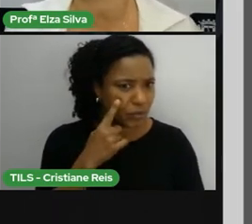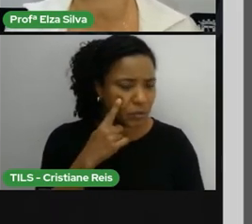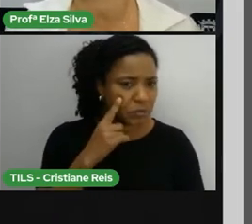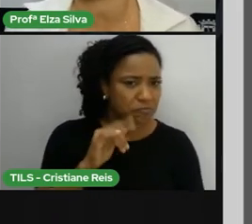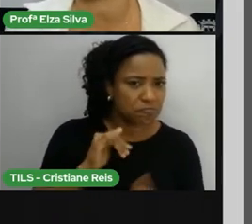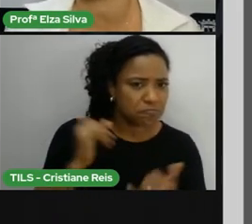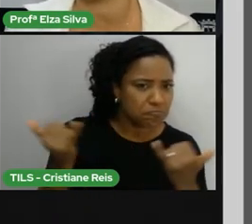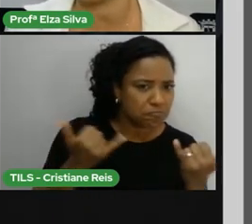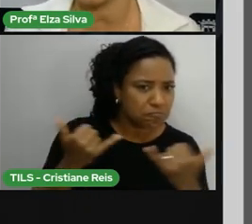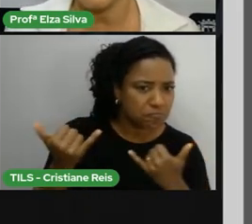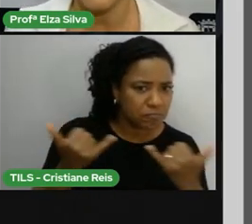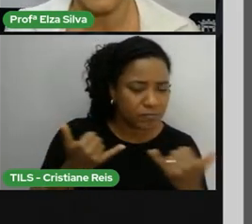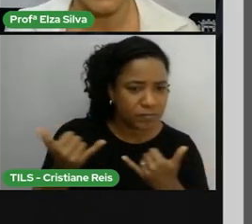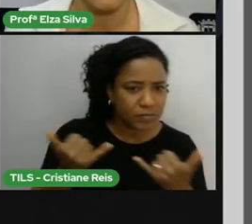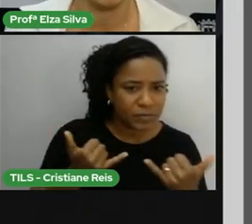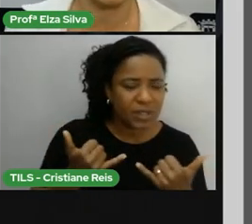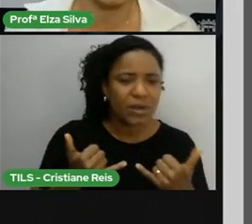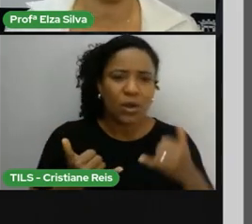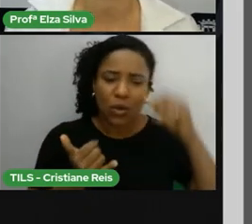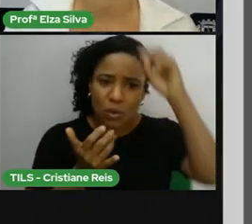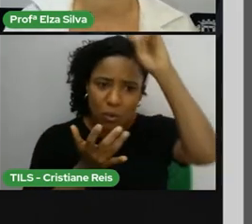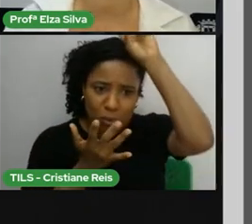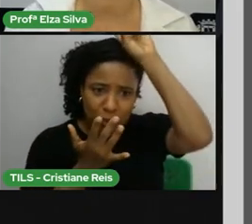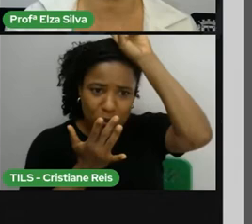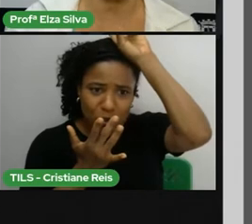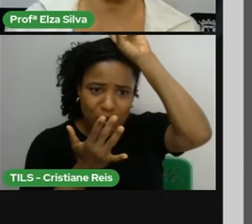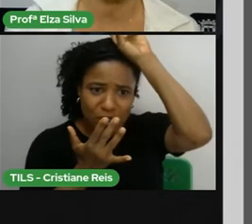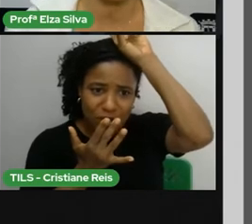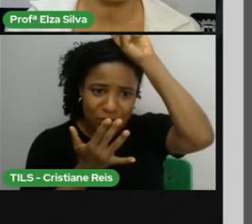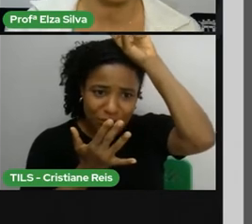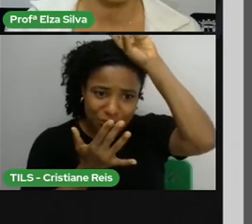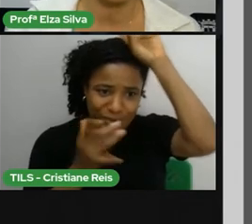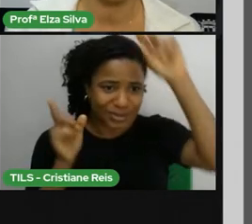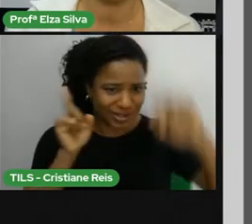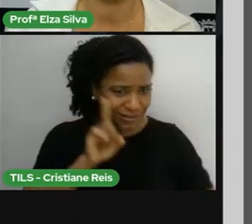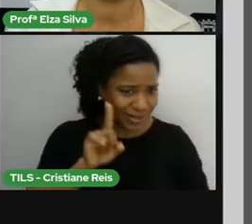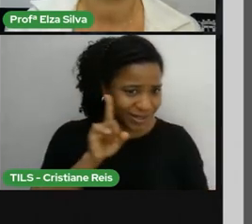coisa sobre os American Indians? Os índios americanos?